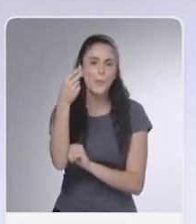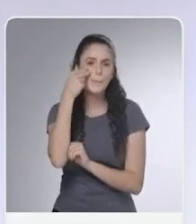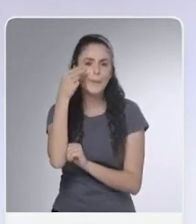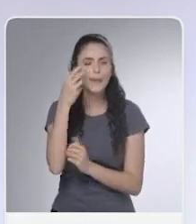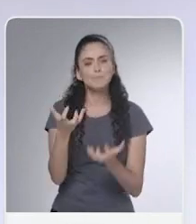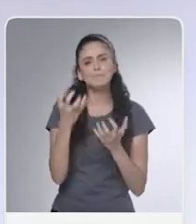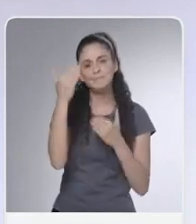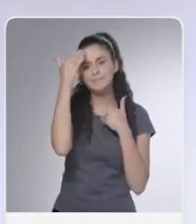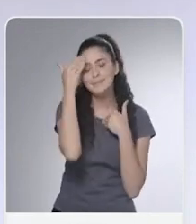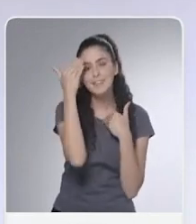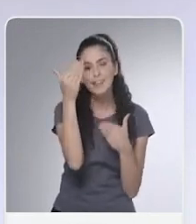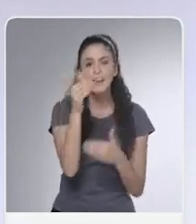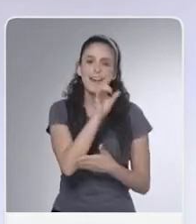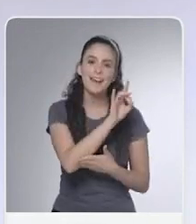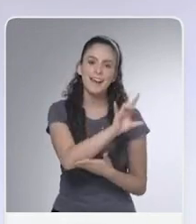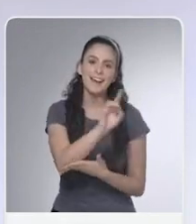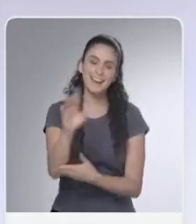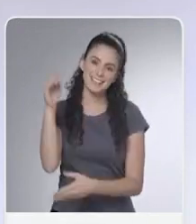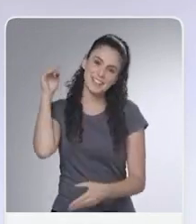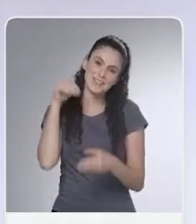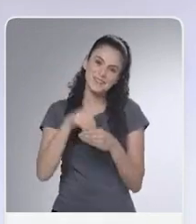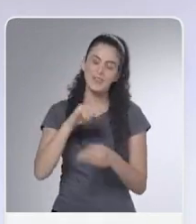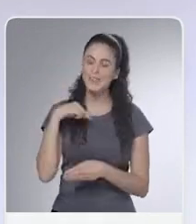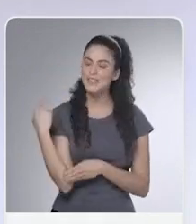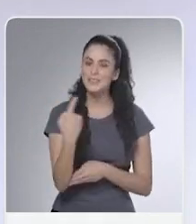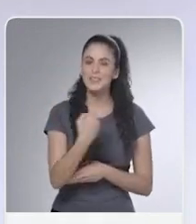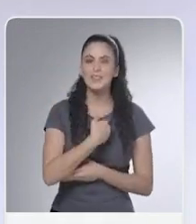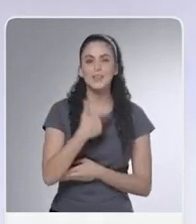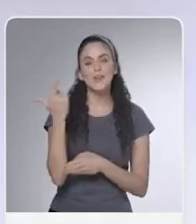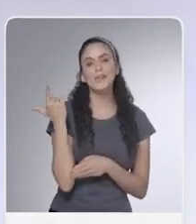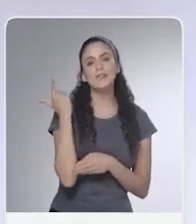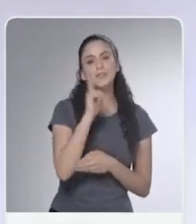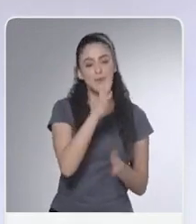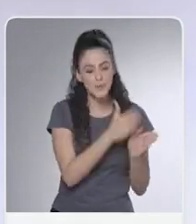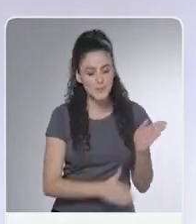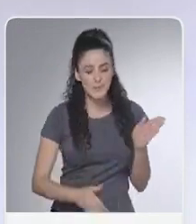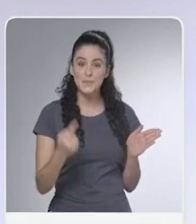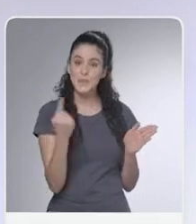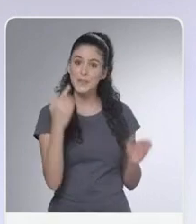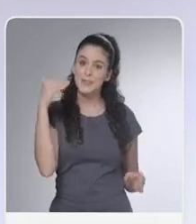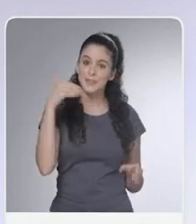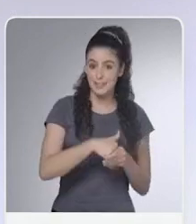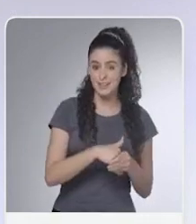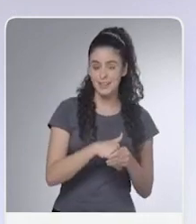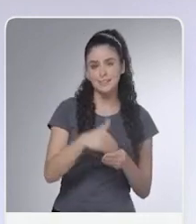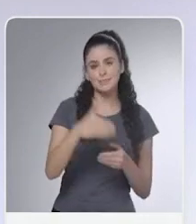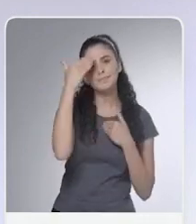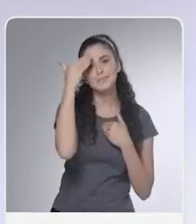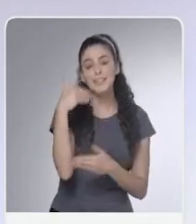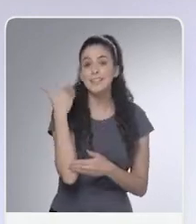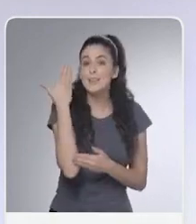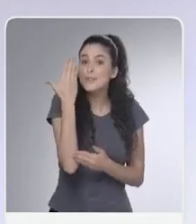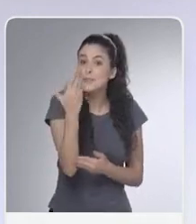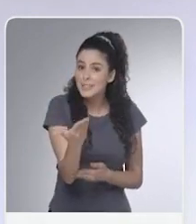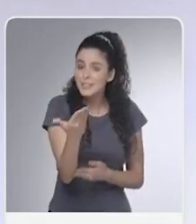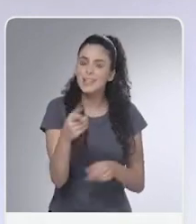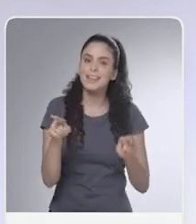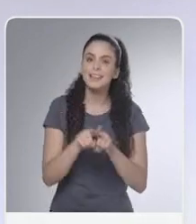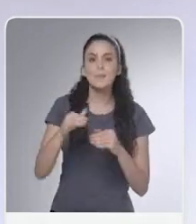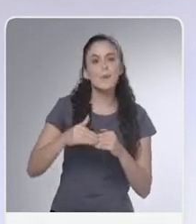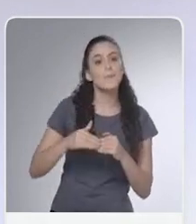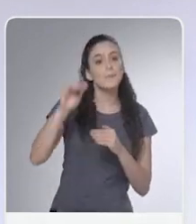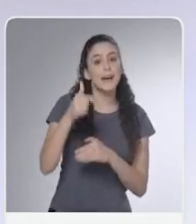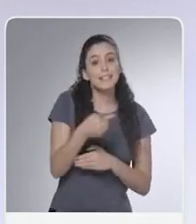queremos agradecer por cada voto que nós tivemos nesse primeiro turno. Agradecer a você